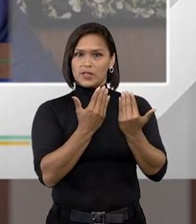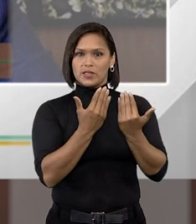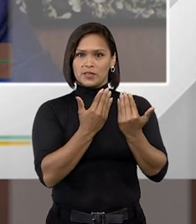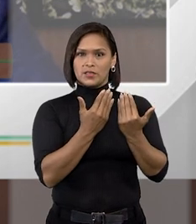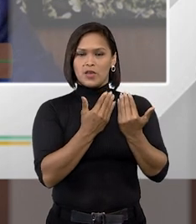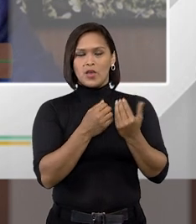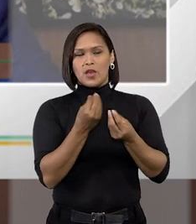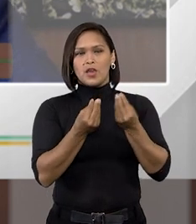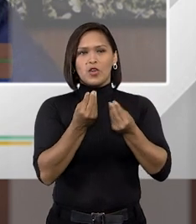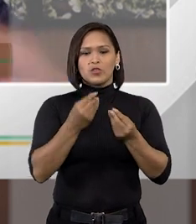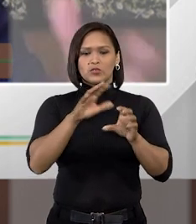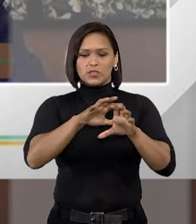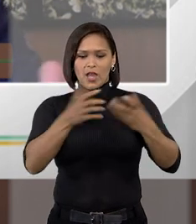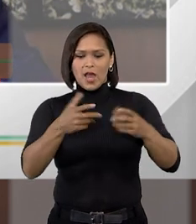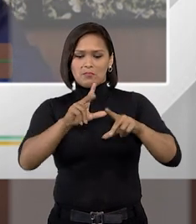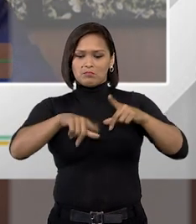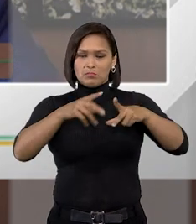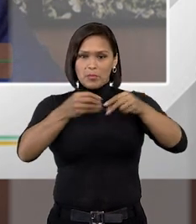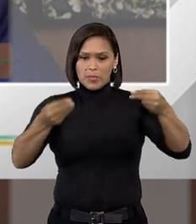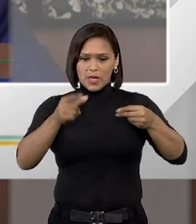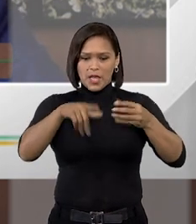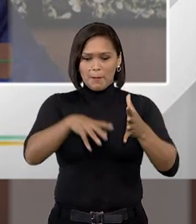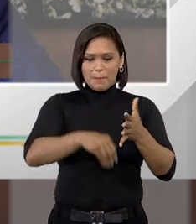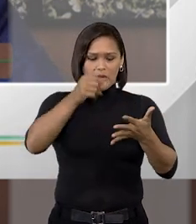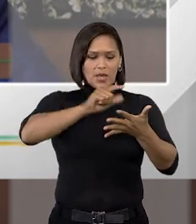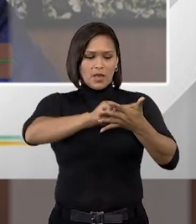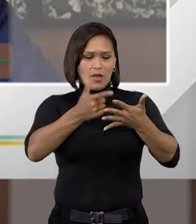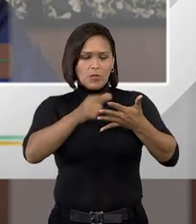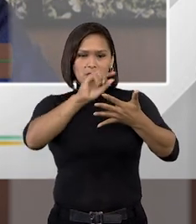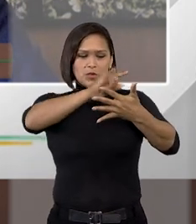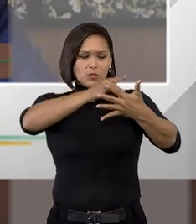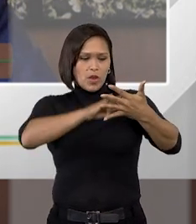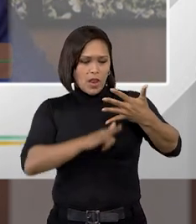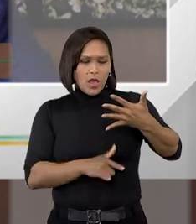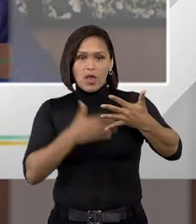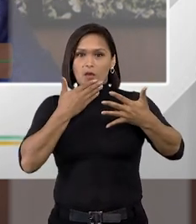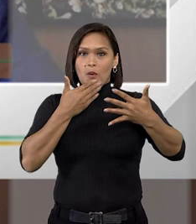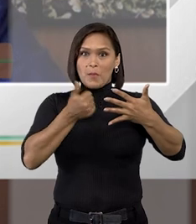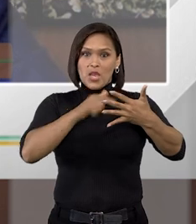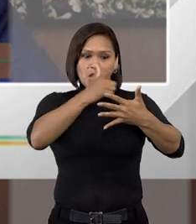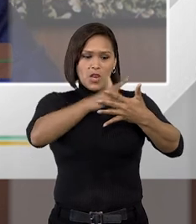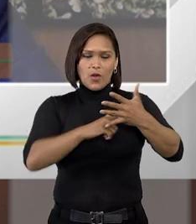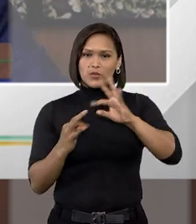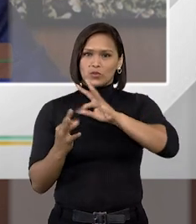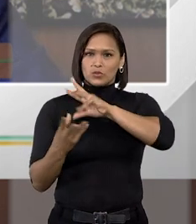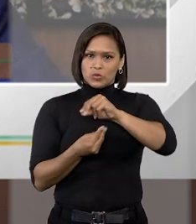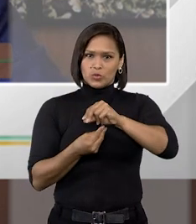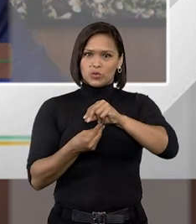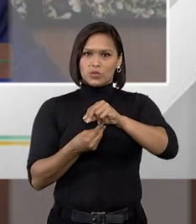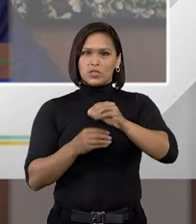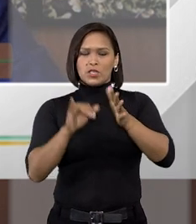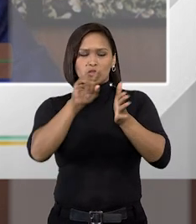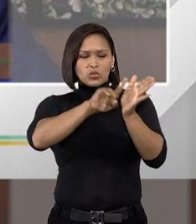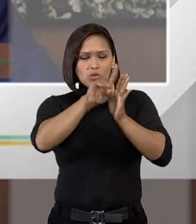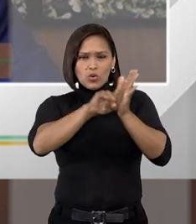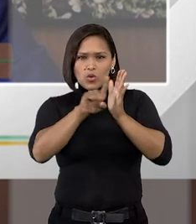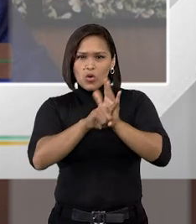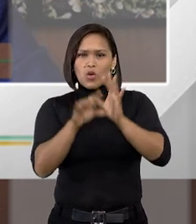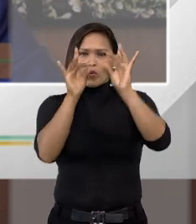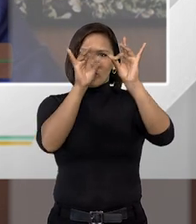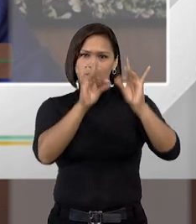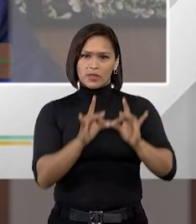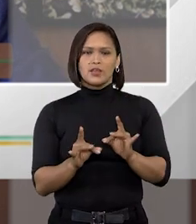seria como você abrir aquela caixa, pegar um manual, e o manual ser o melhor manual do mundo. Um manual perfeito,